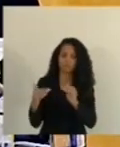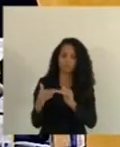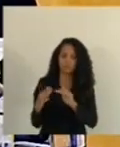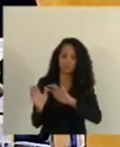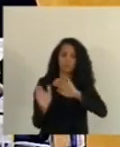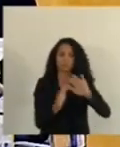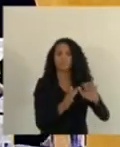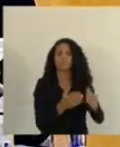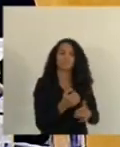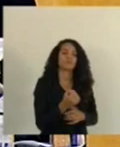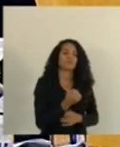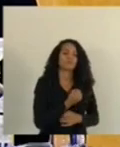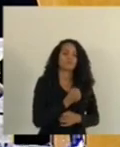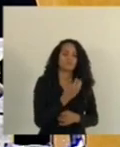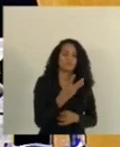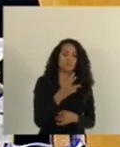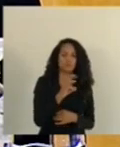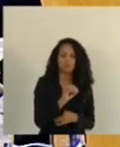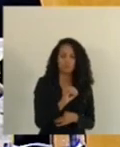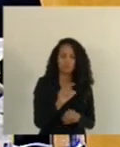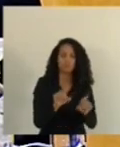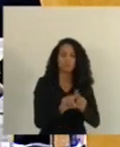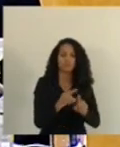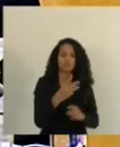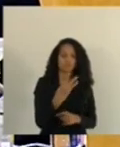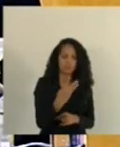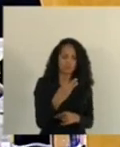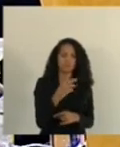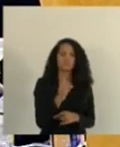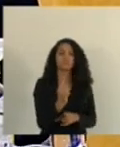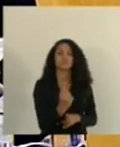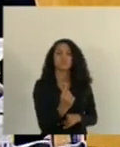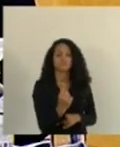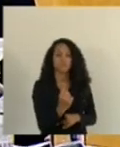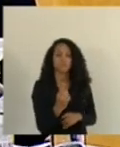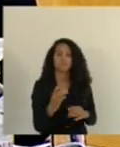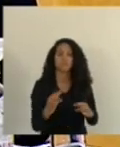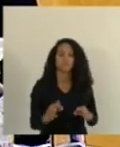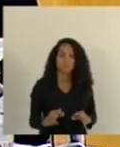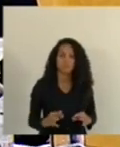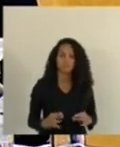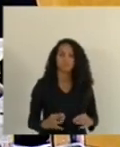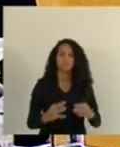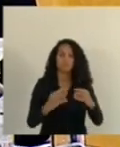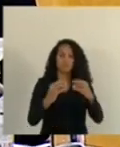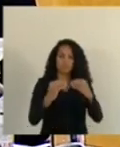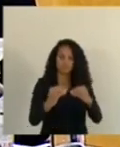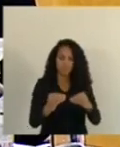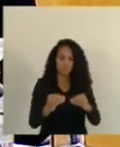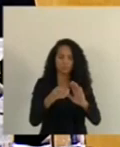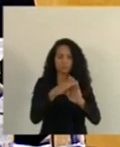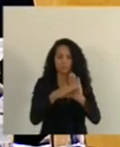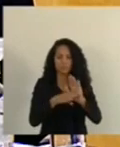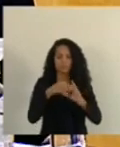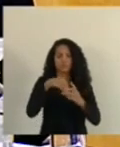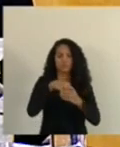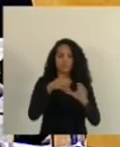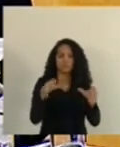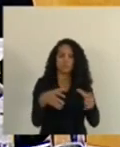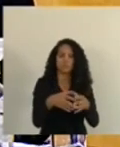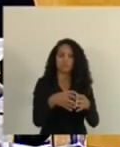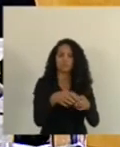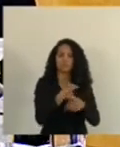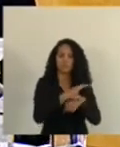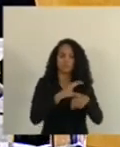Trigésimo item da pauta, assim como o trigésimo o primeiro, todos com pareceres da Comissão de Constituição e Justiça, que eu